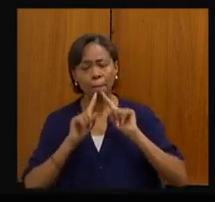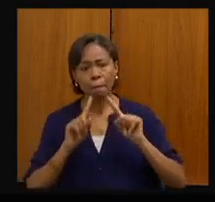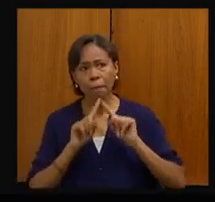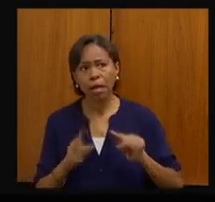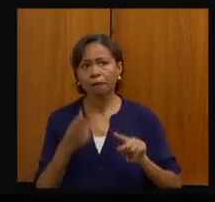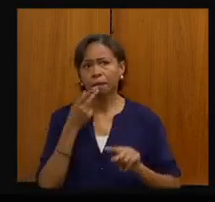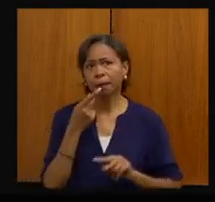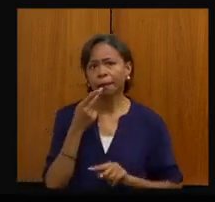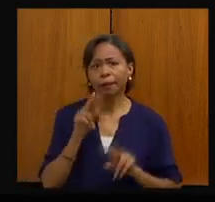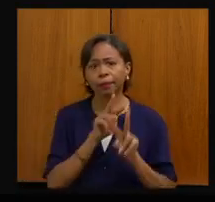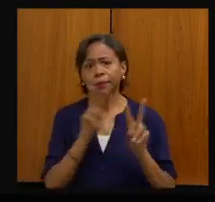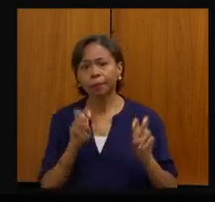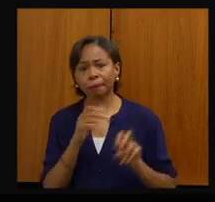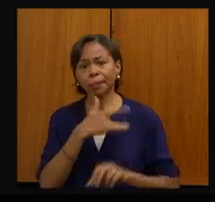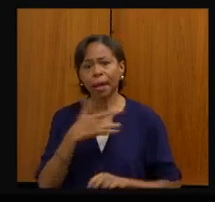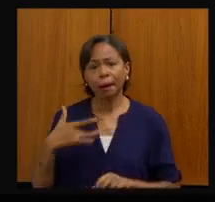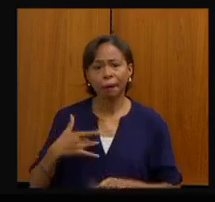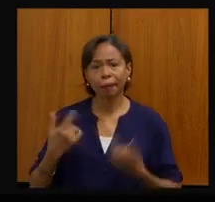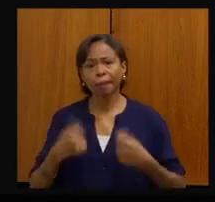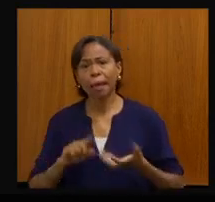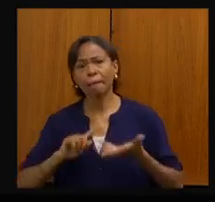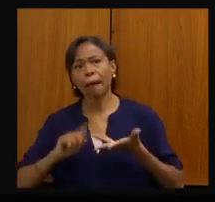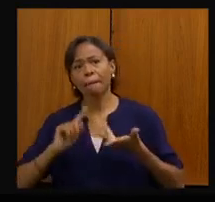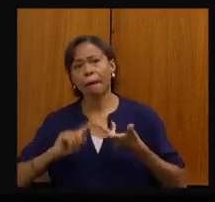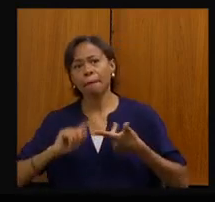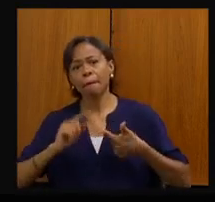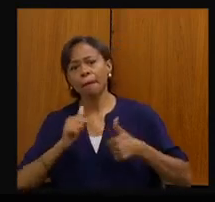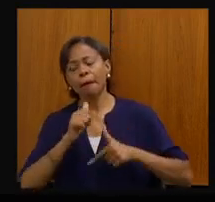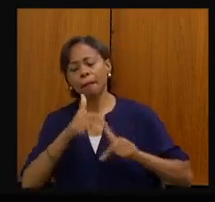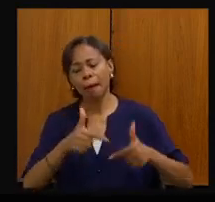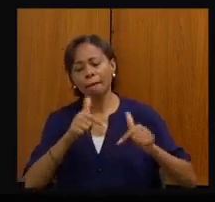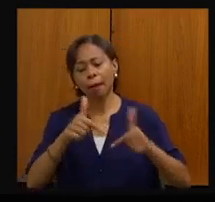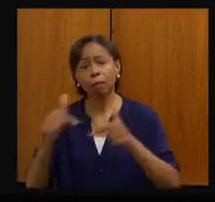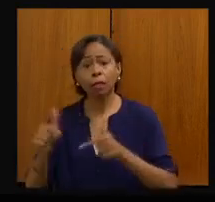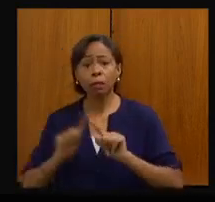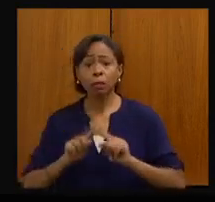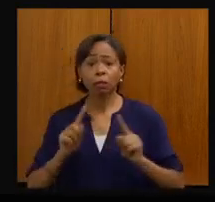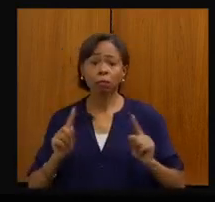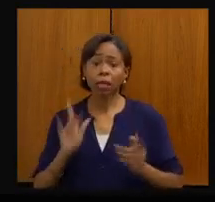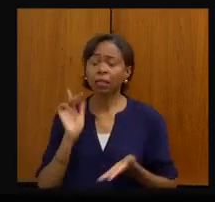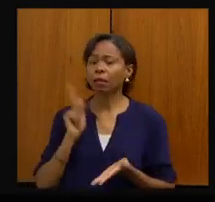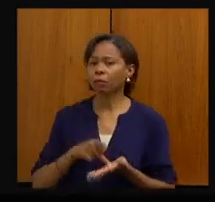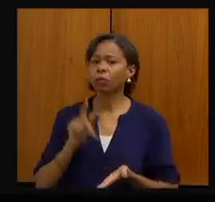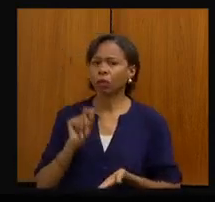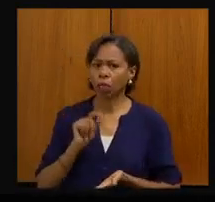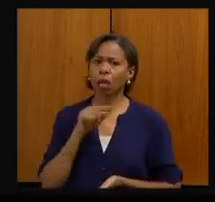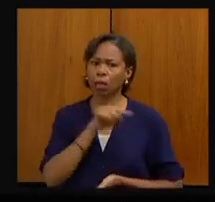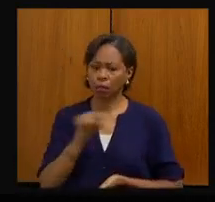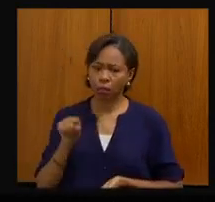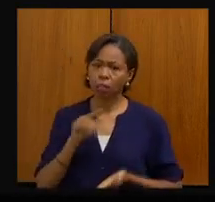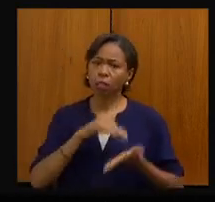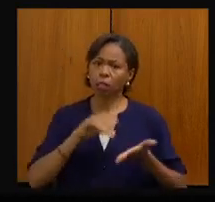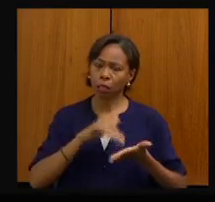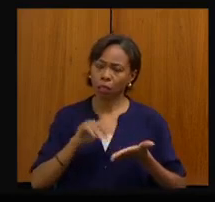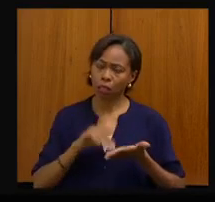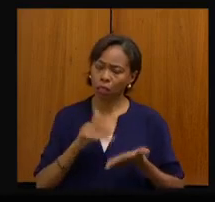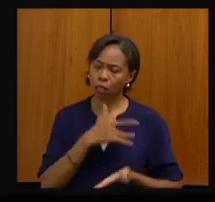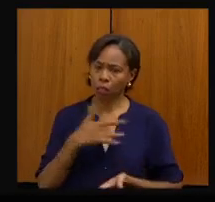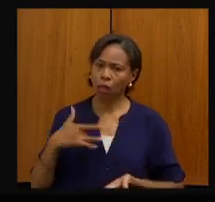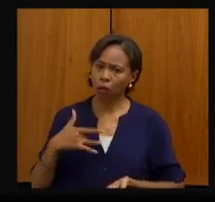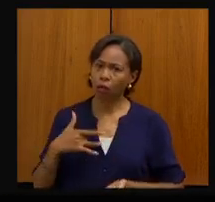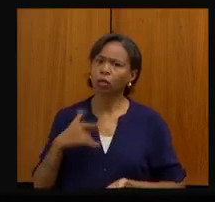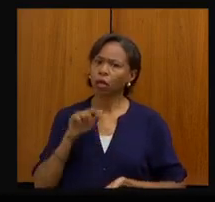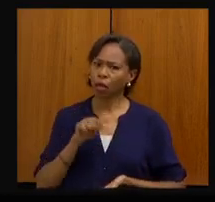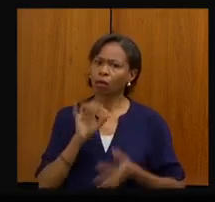falando sobre a saúde, que deveria fazer isso, deveria fazer aquilo, mas na verdade eles estão sofismando, eles